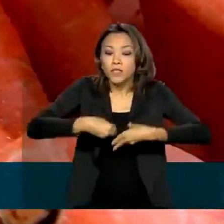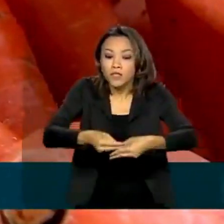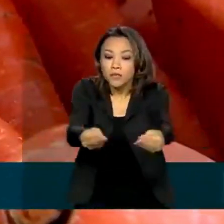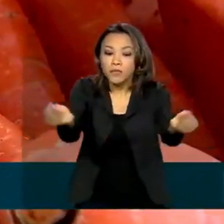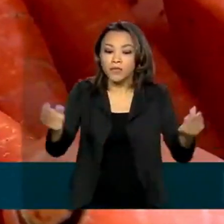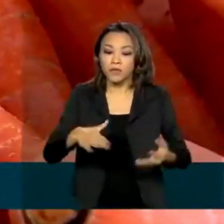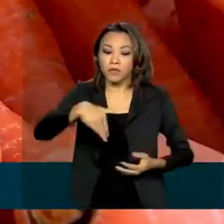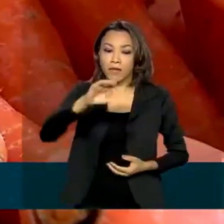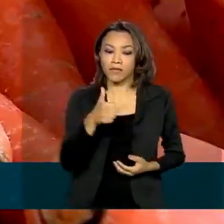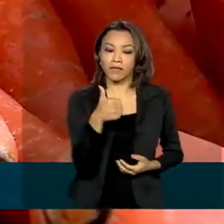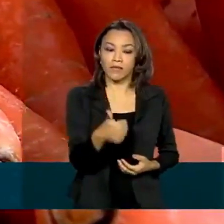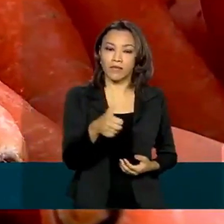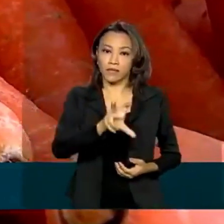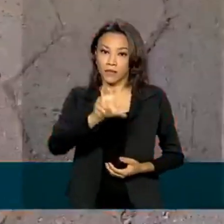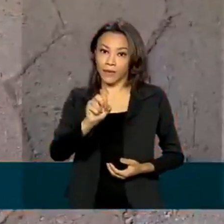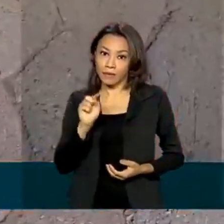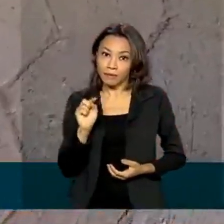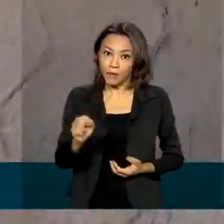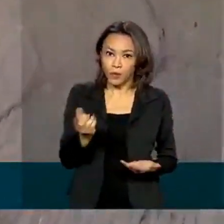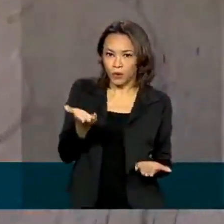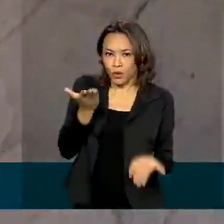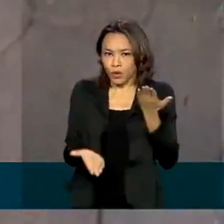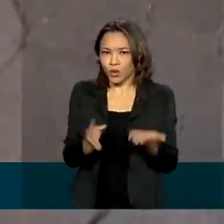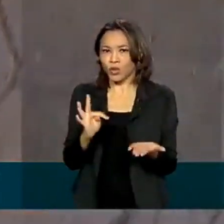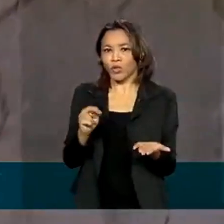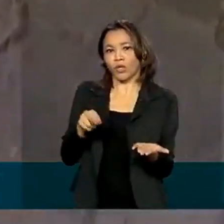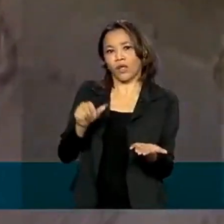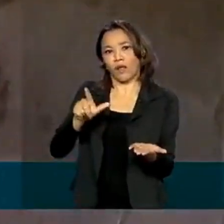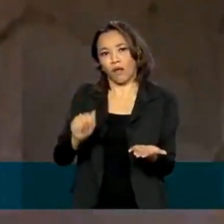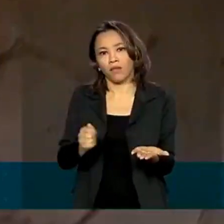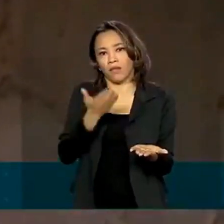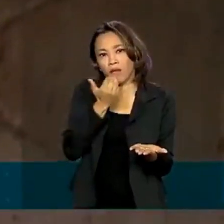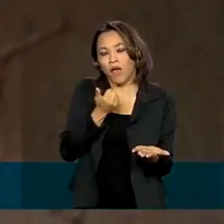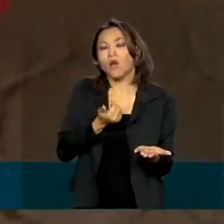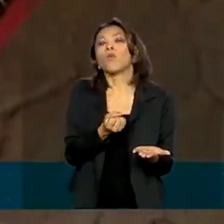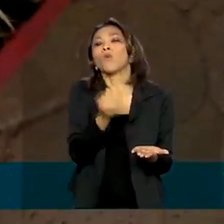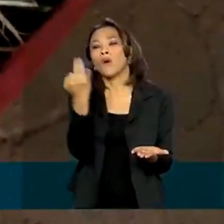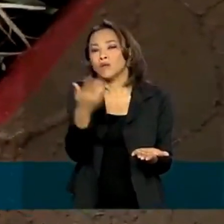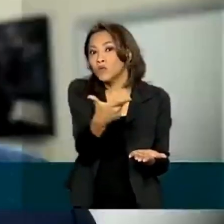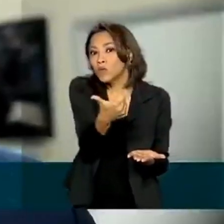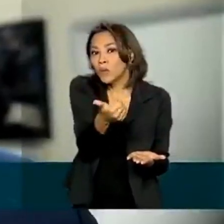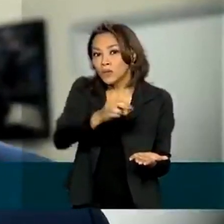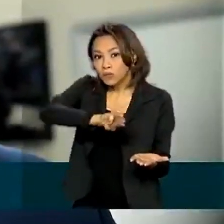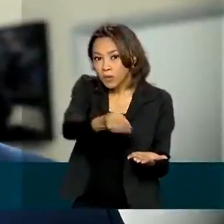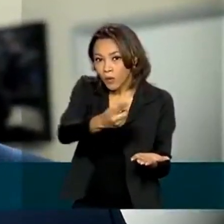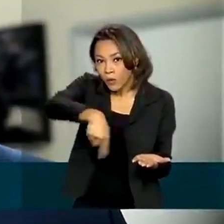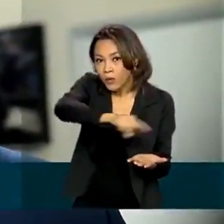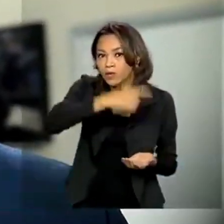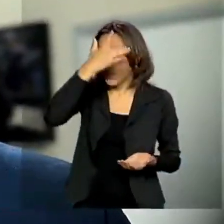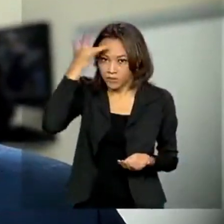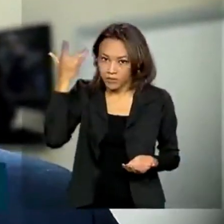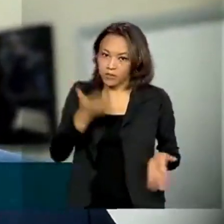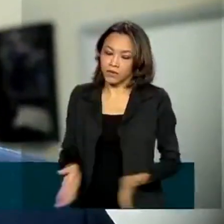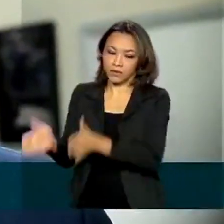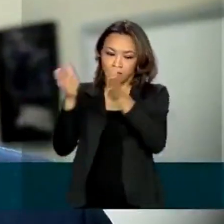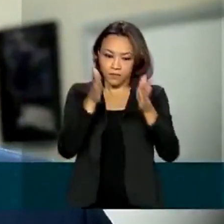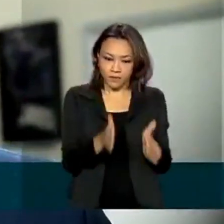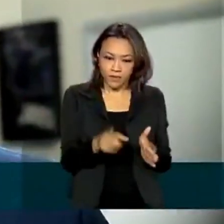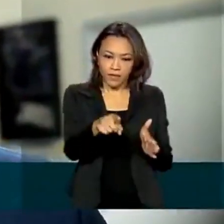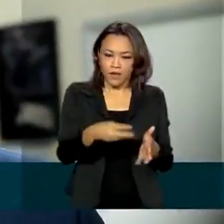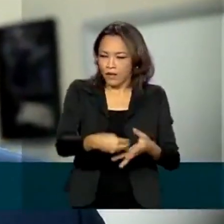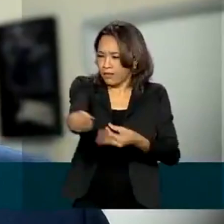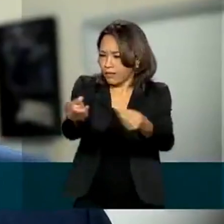de 150 mil toneladas de alimentos para cerca de 12 milhões de pessoas. São entregues em